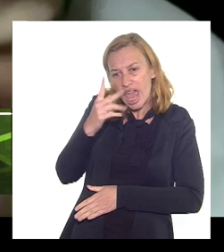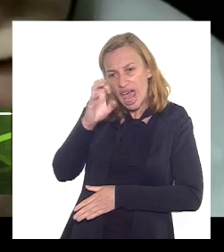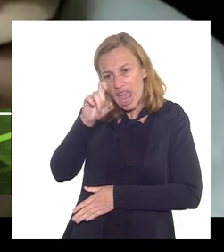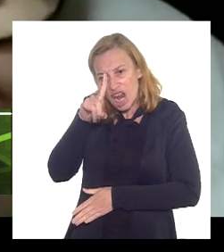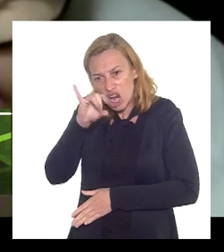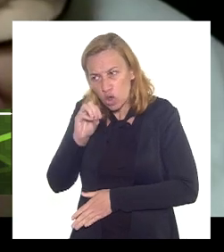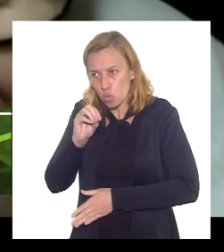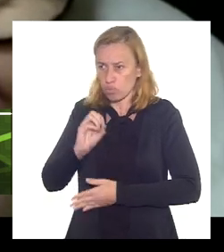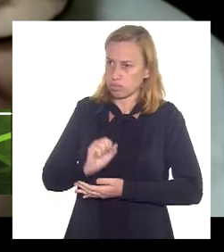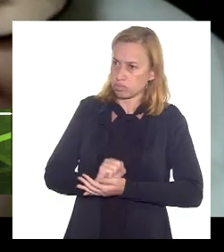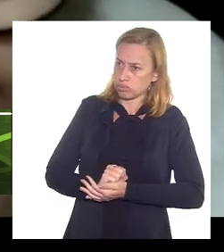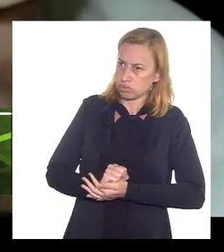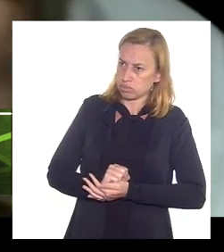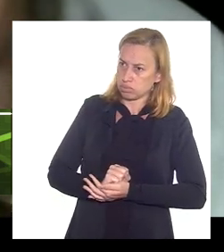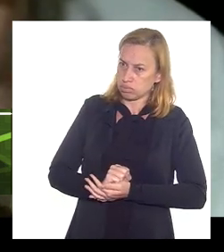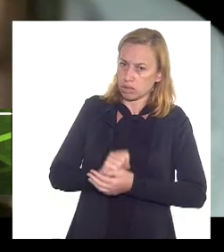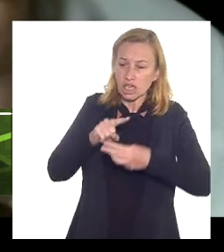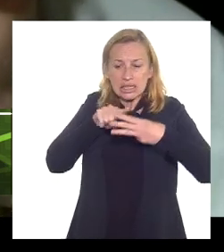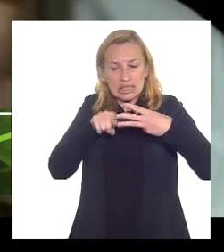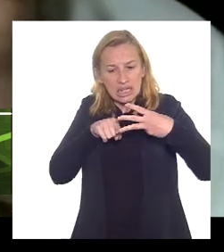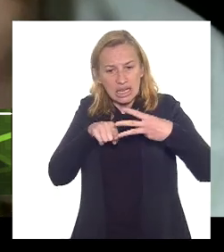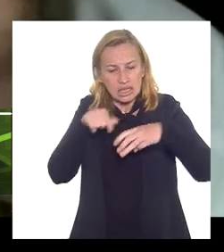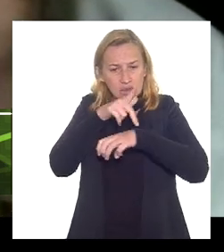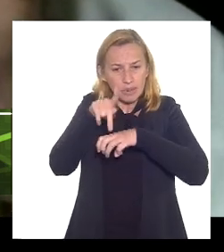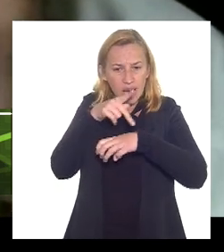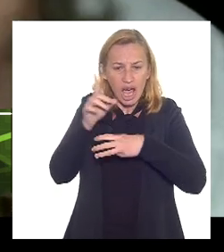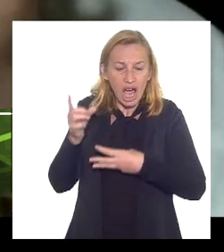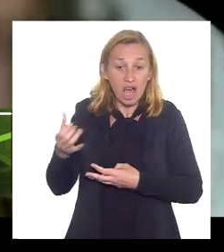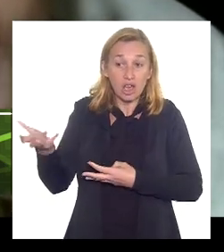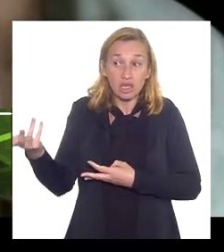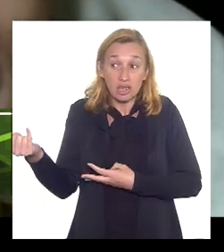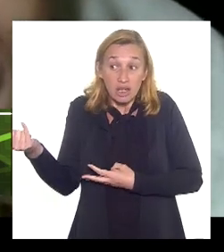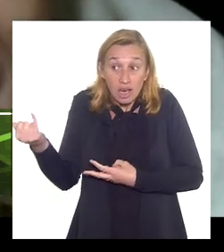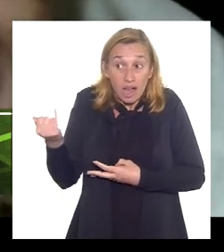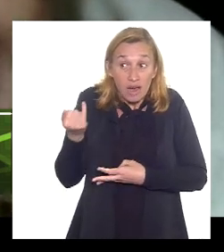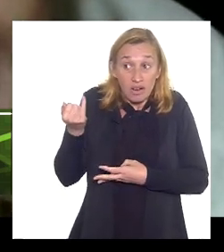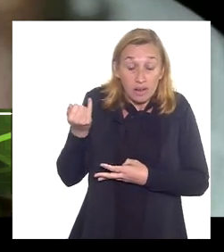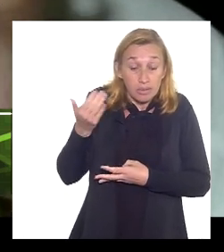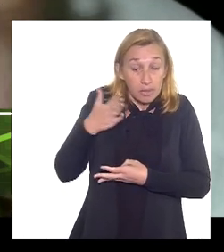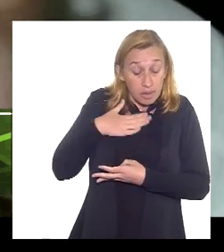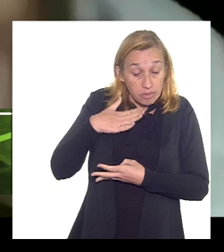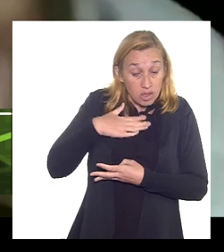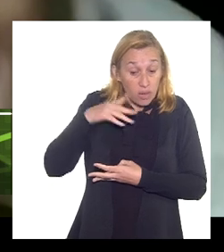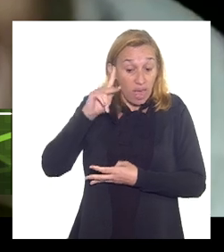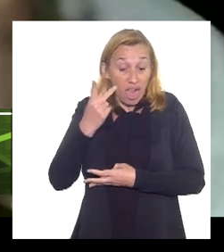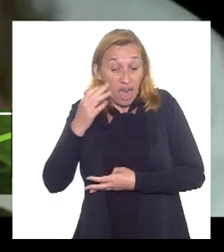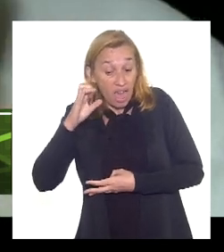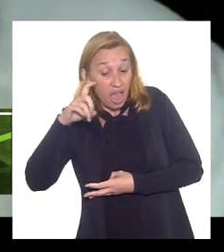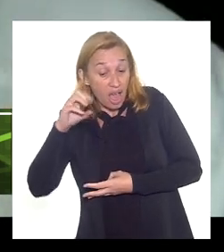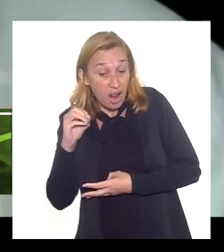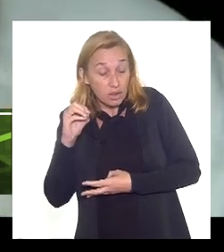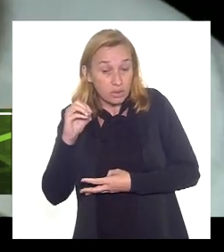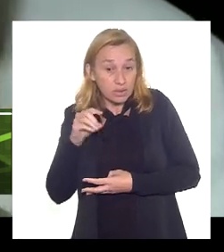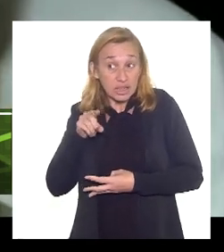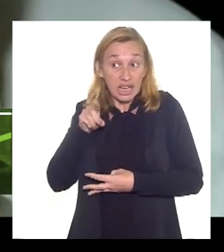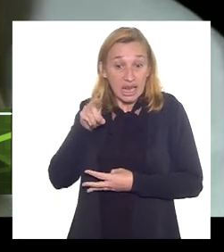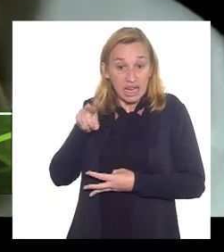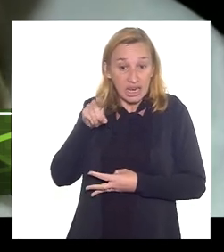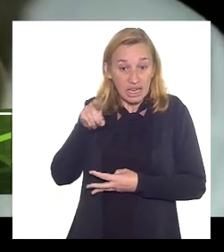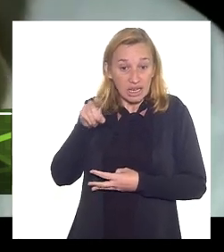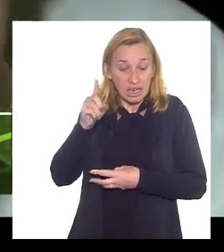hélio e as últimas notícias que eu tenho do hélio é que ele era